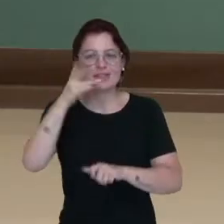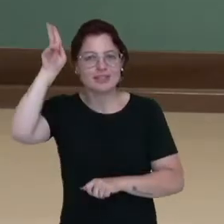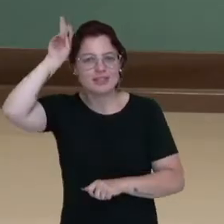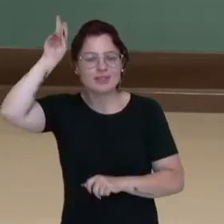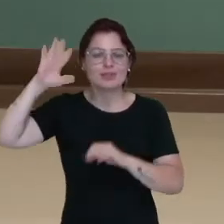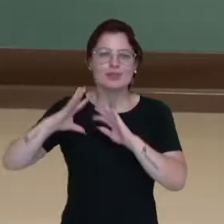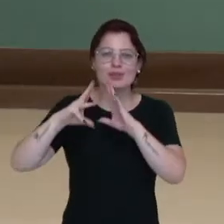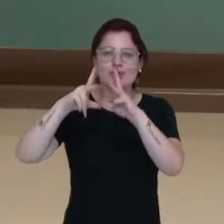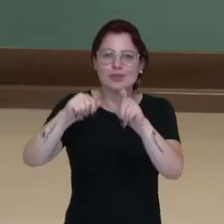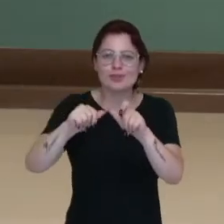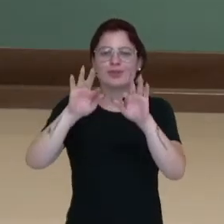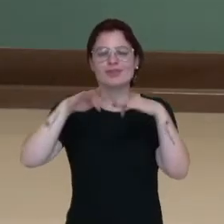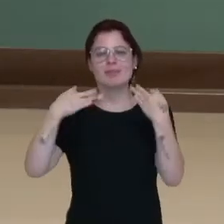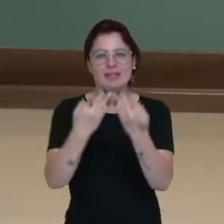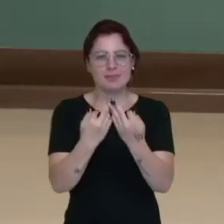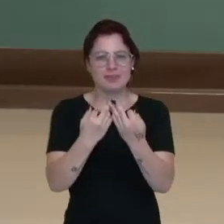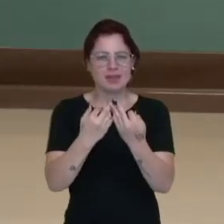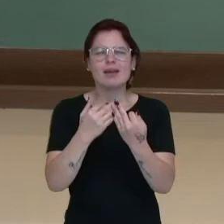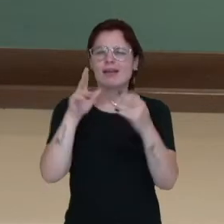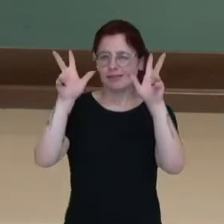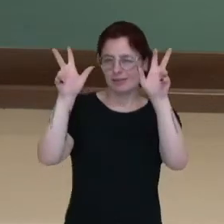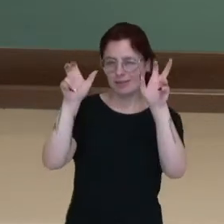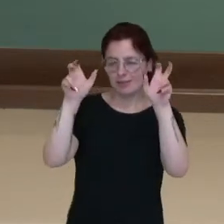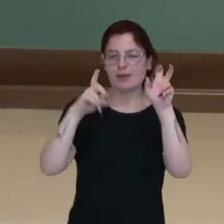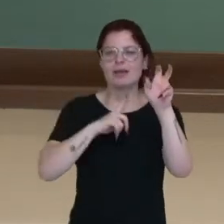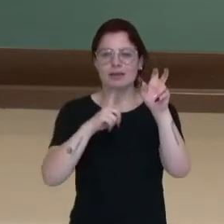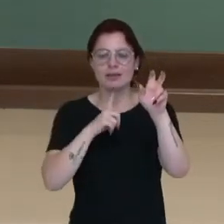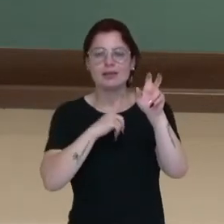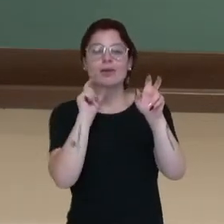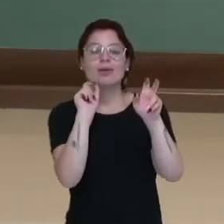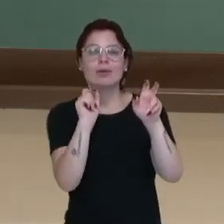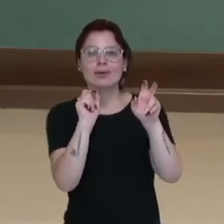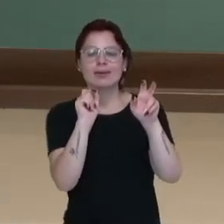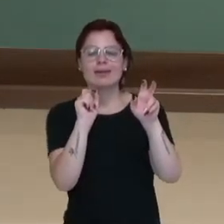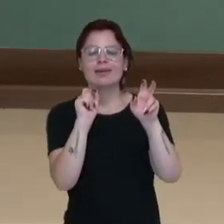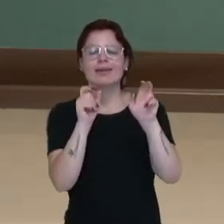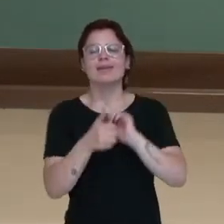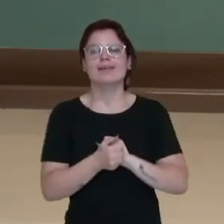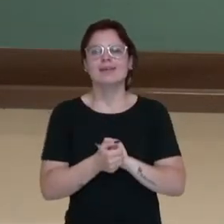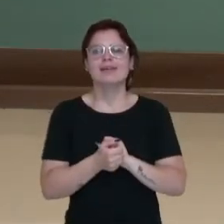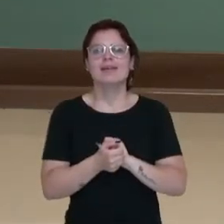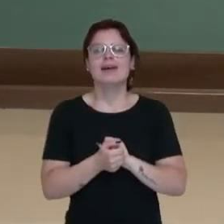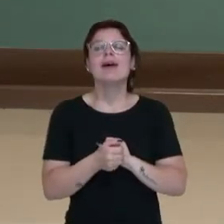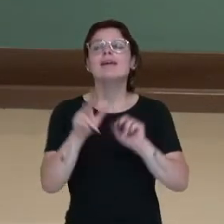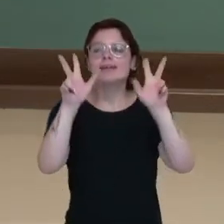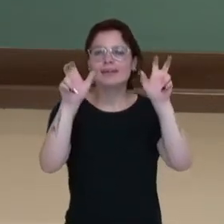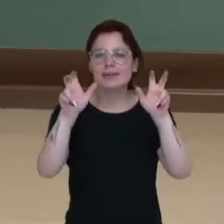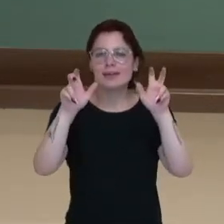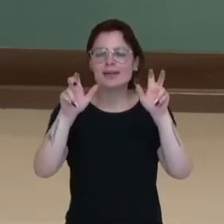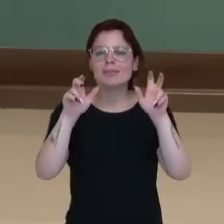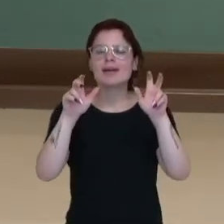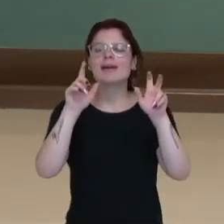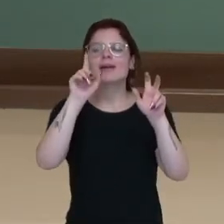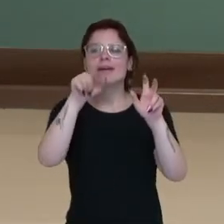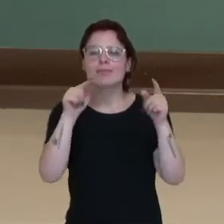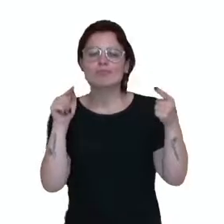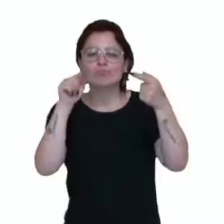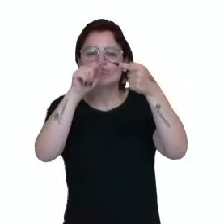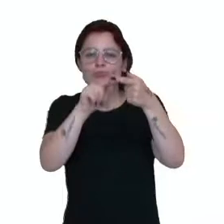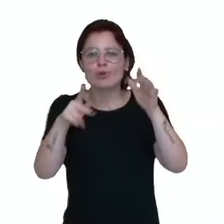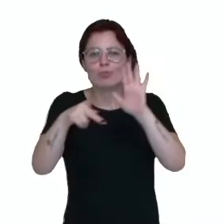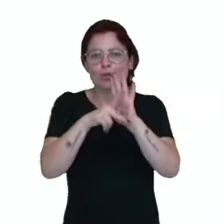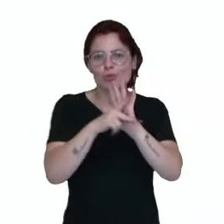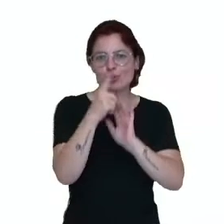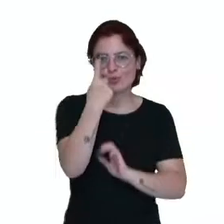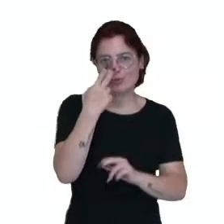numa música. Você sabe qual música? A música Tudo Índio, você pode clicar aqui que ele vai abrir o link para você ouvir. É